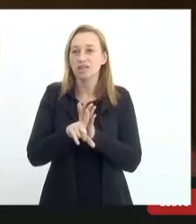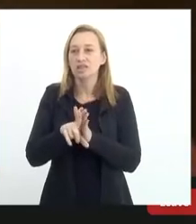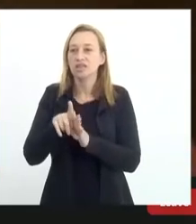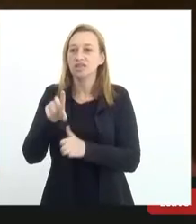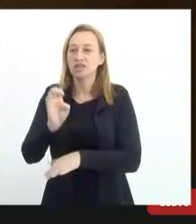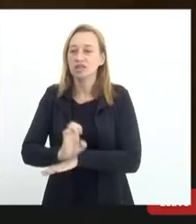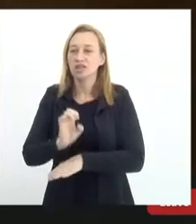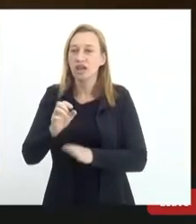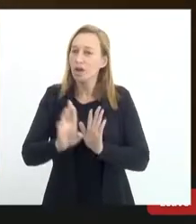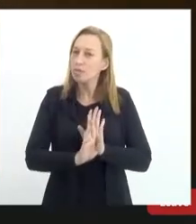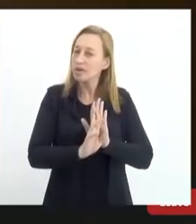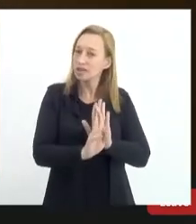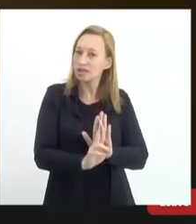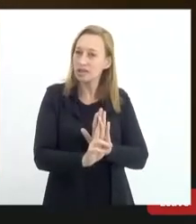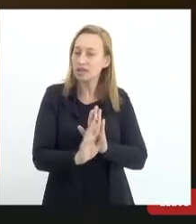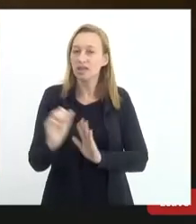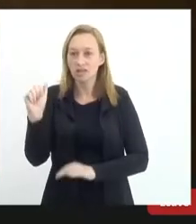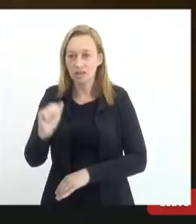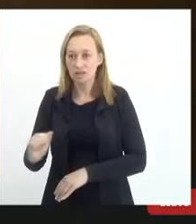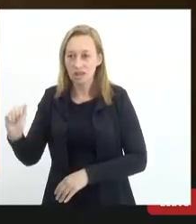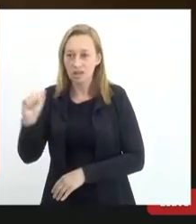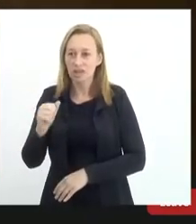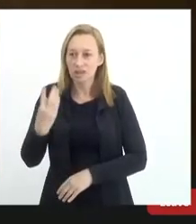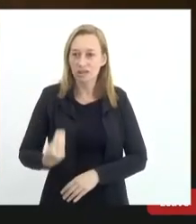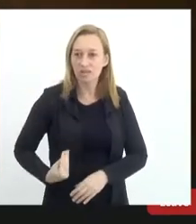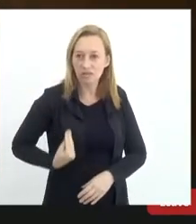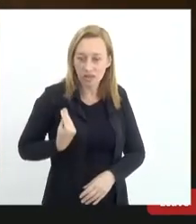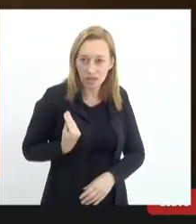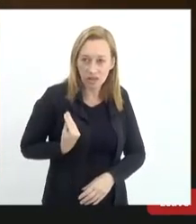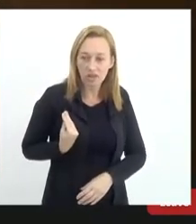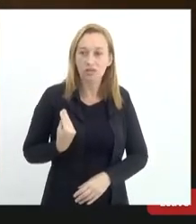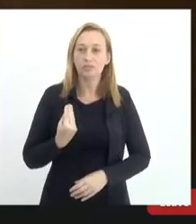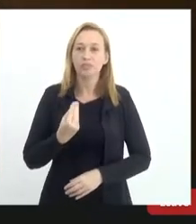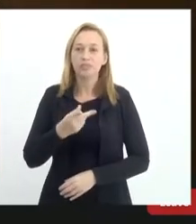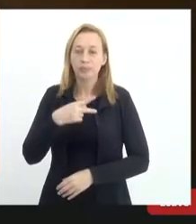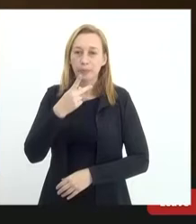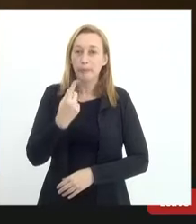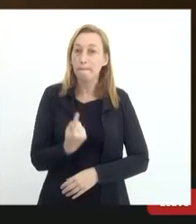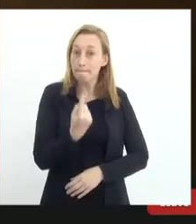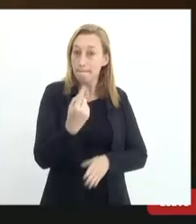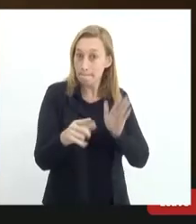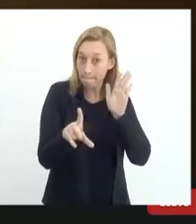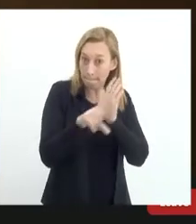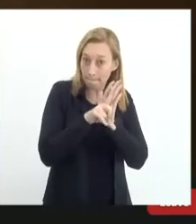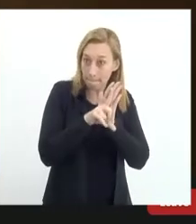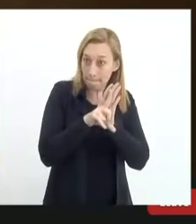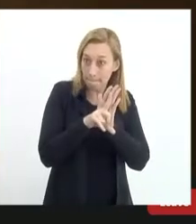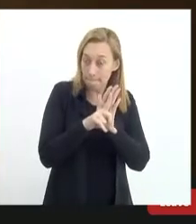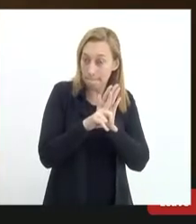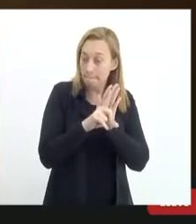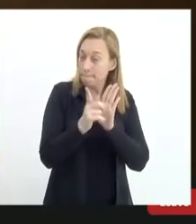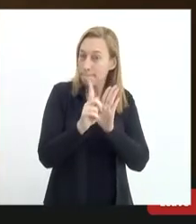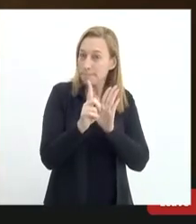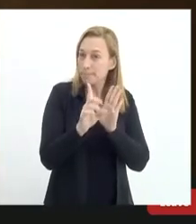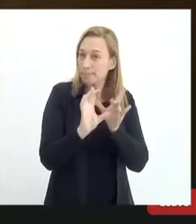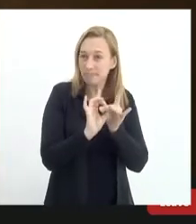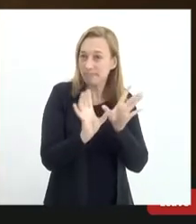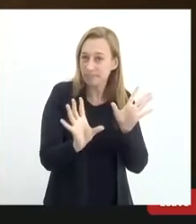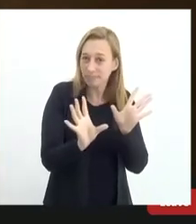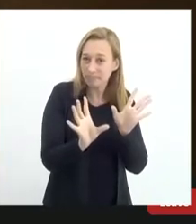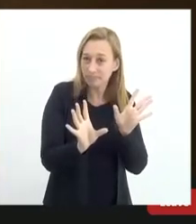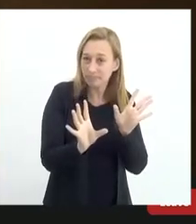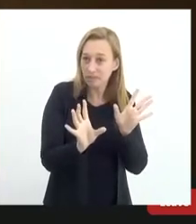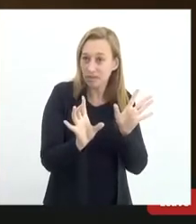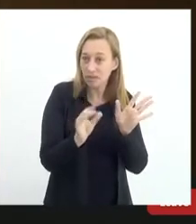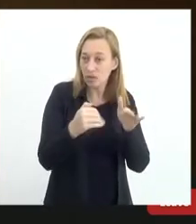Representando a Associação da Vida digo uma lei não é para deixá-la em um